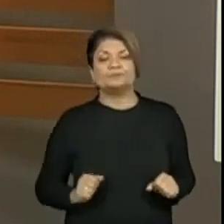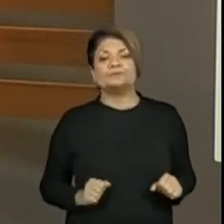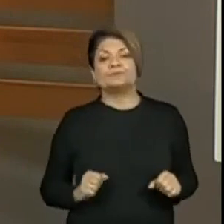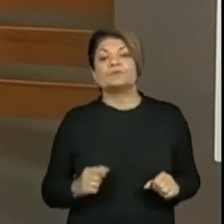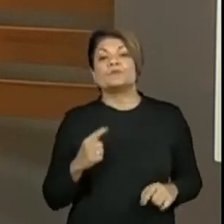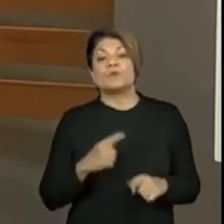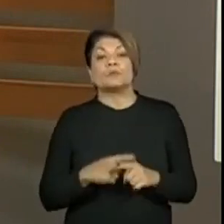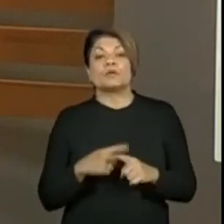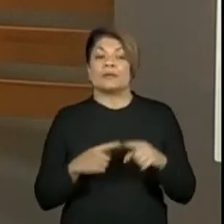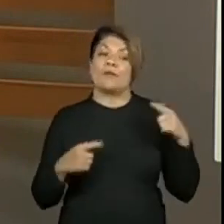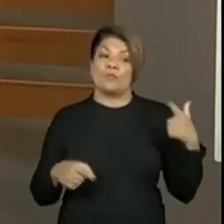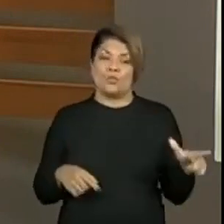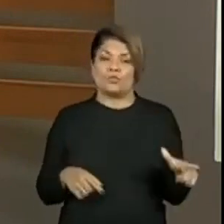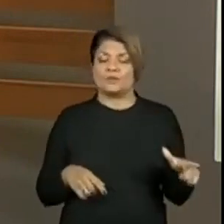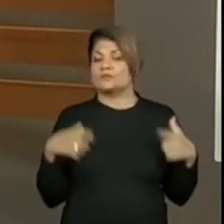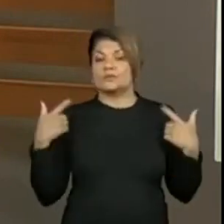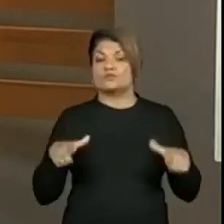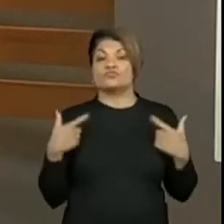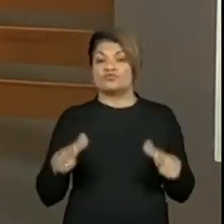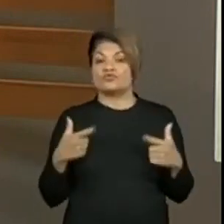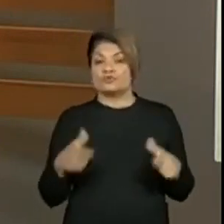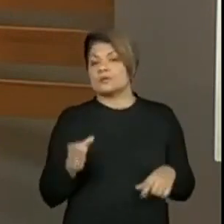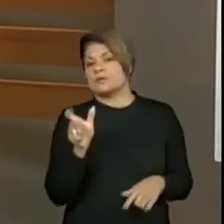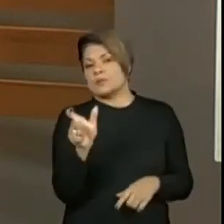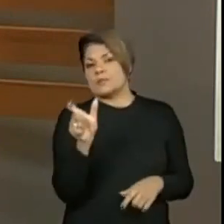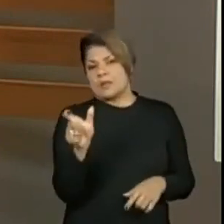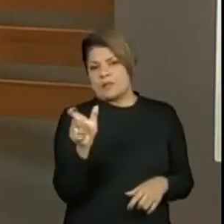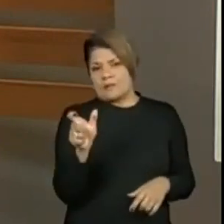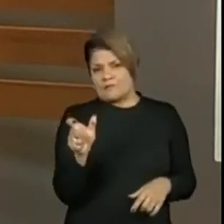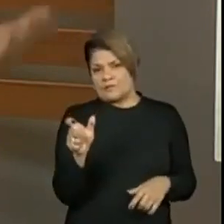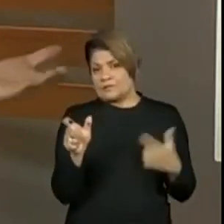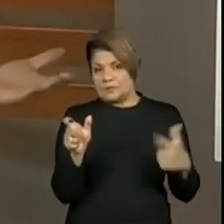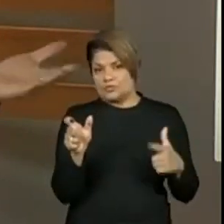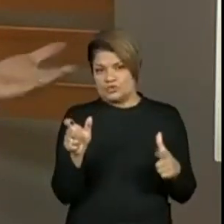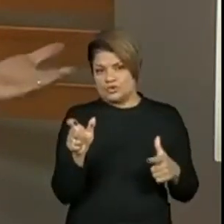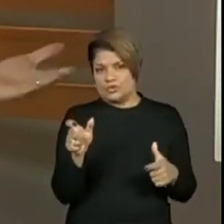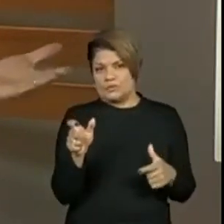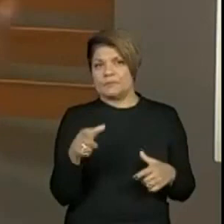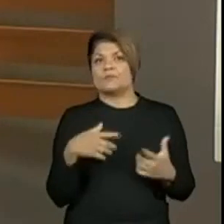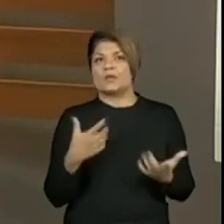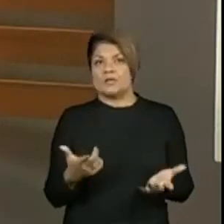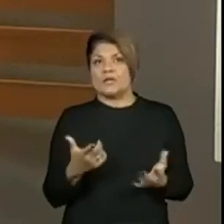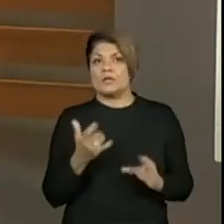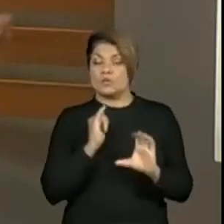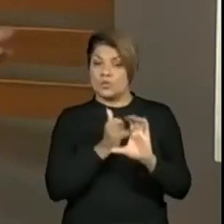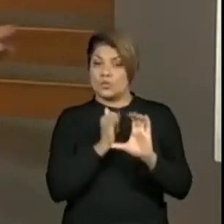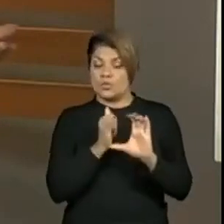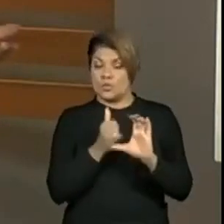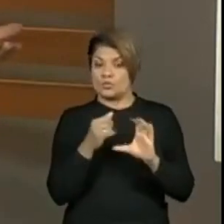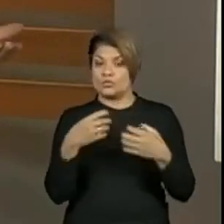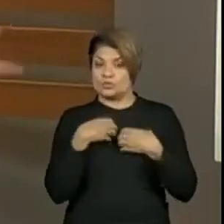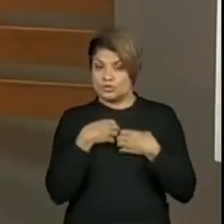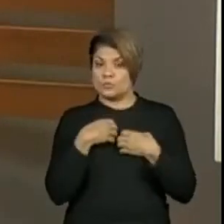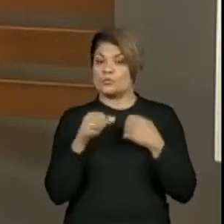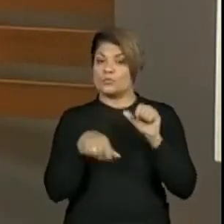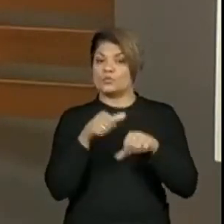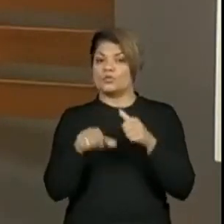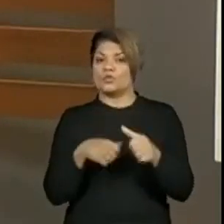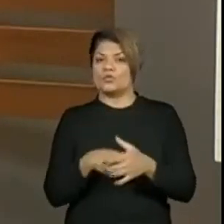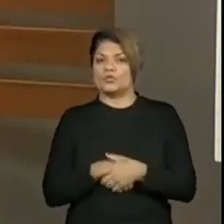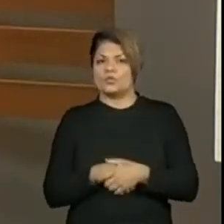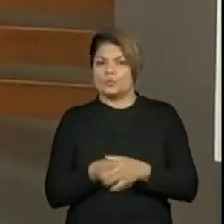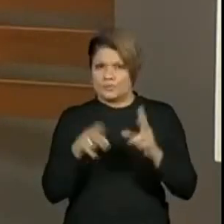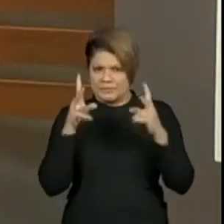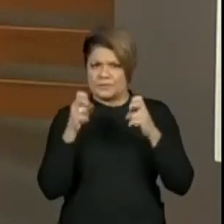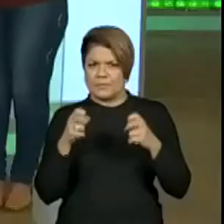Porque na outra versão, não aparecia uma palavrinha. E isso muda até a característica do conto, ou seja, o tipo de conto. Será que vocês